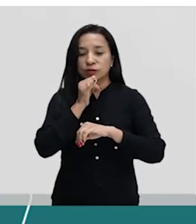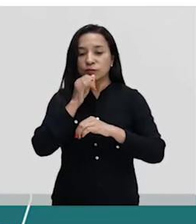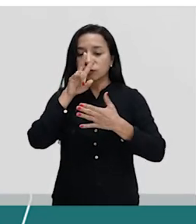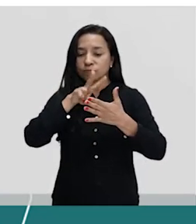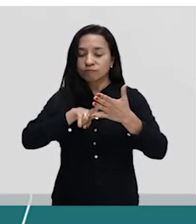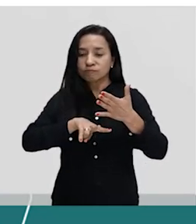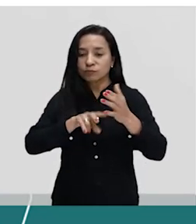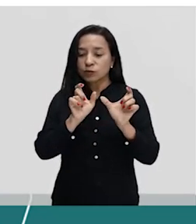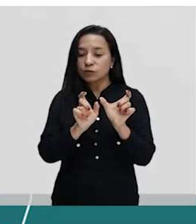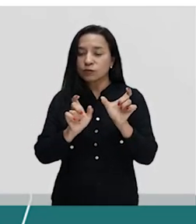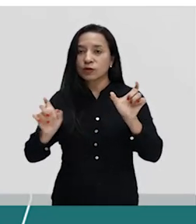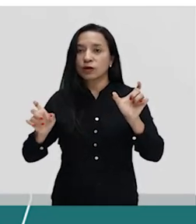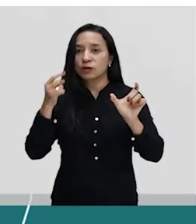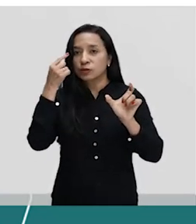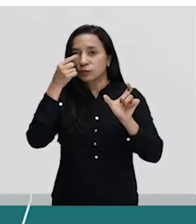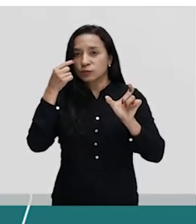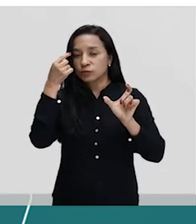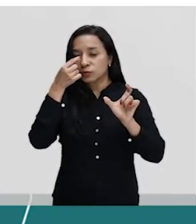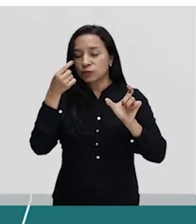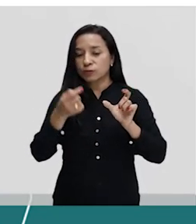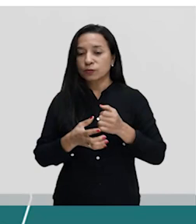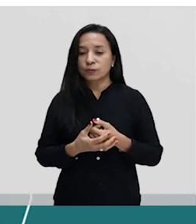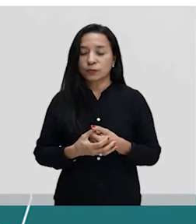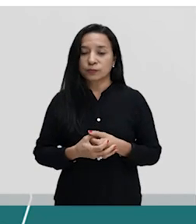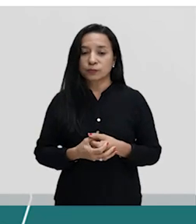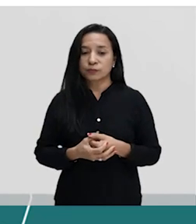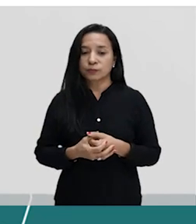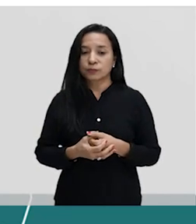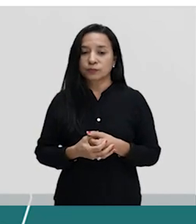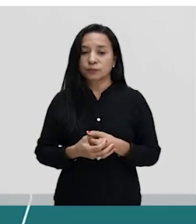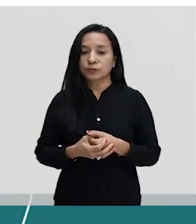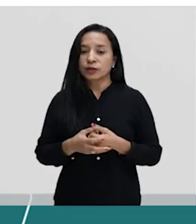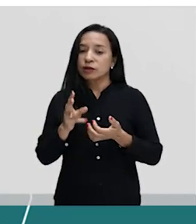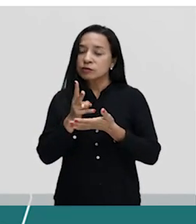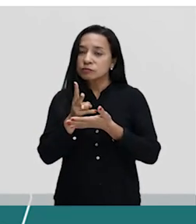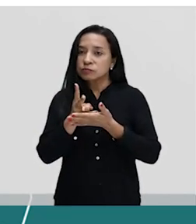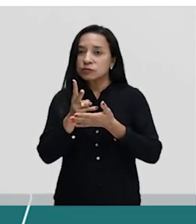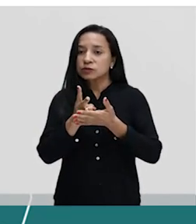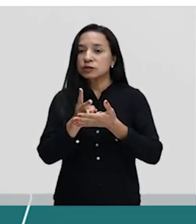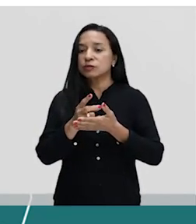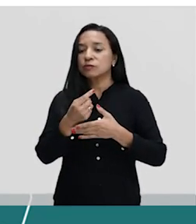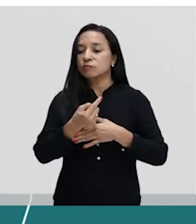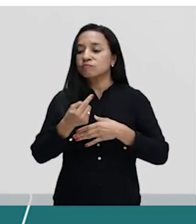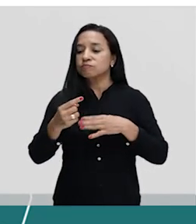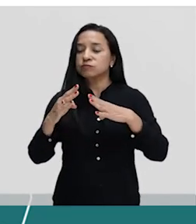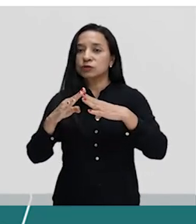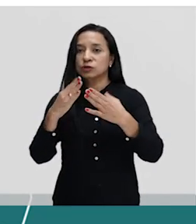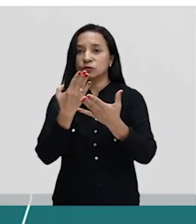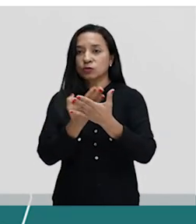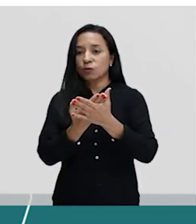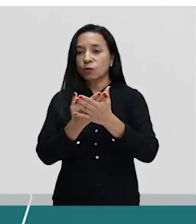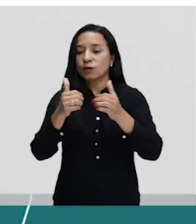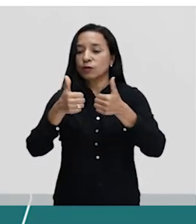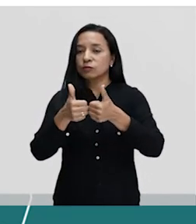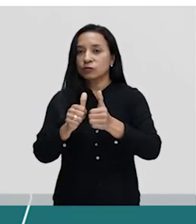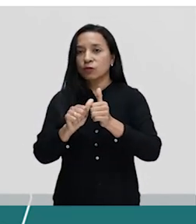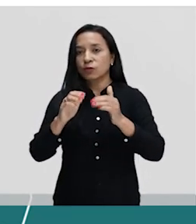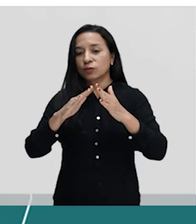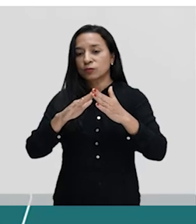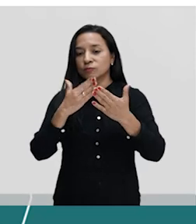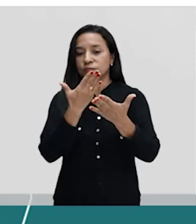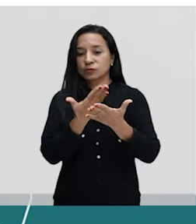vou à escola em autobús escolar, eu sempre vou a escola no ônibus escolar.